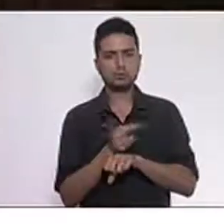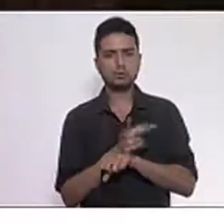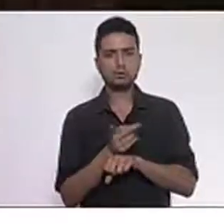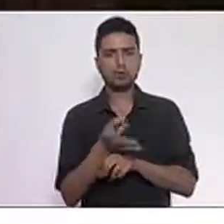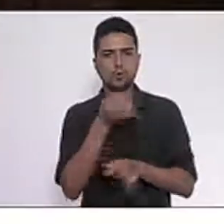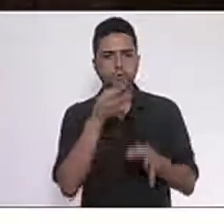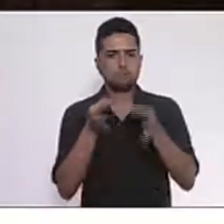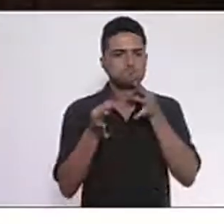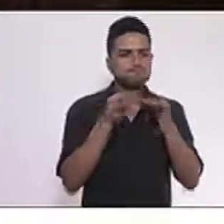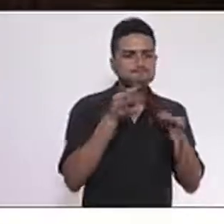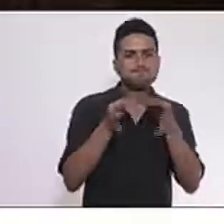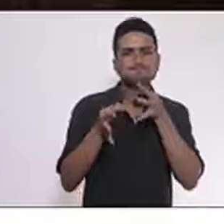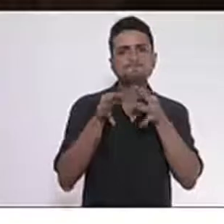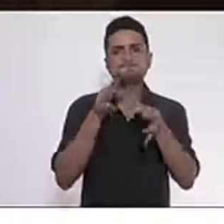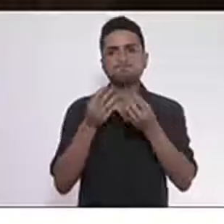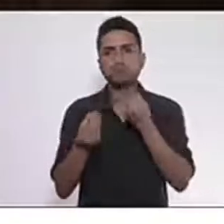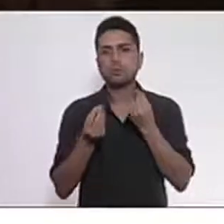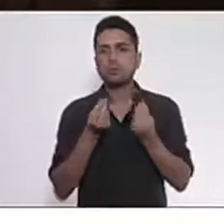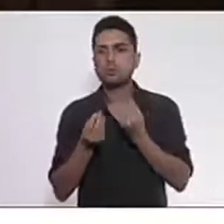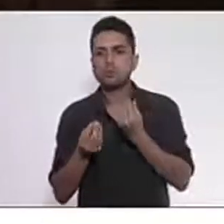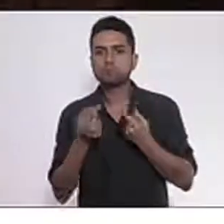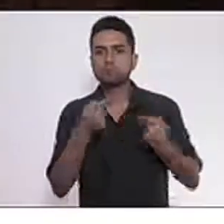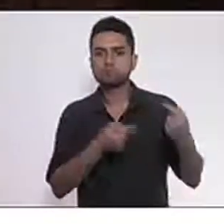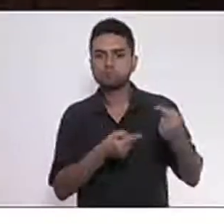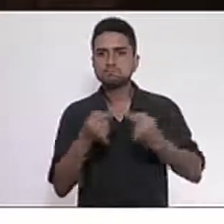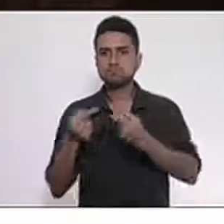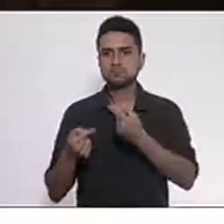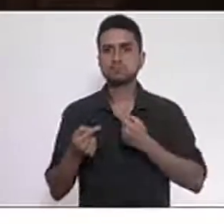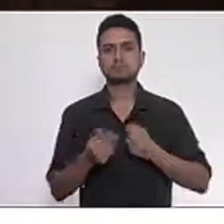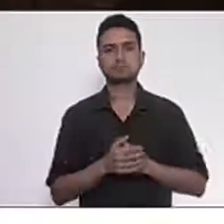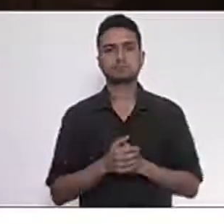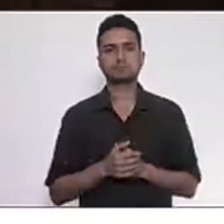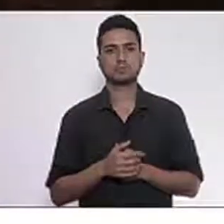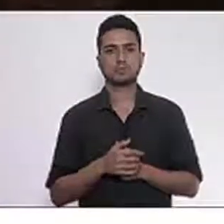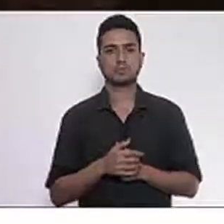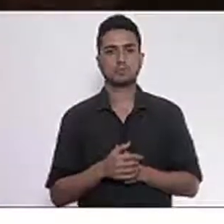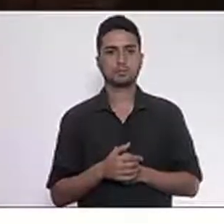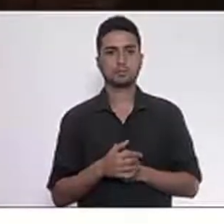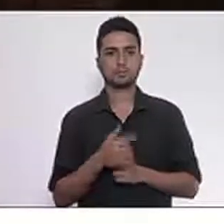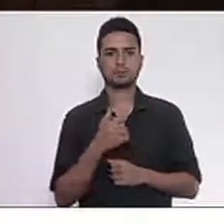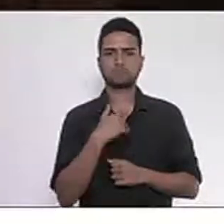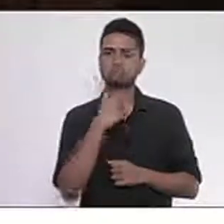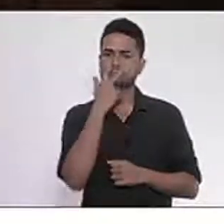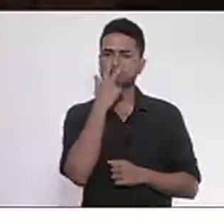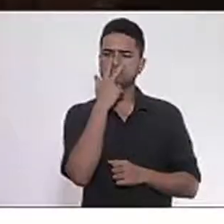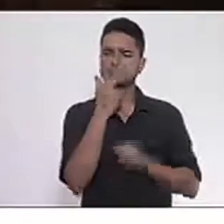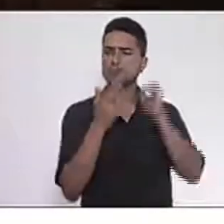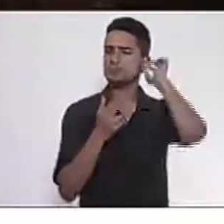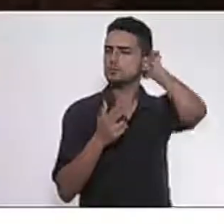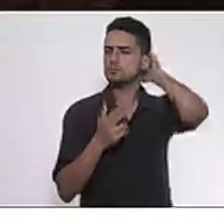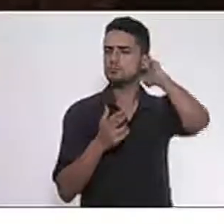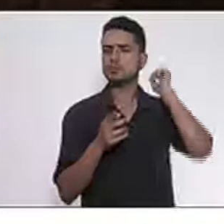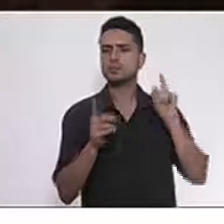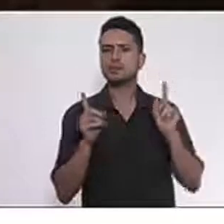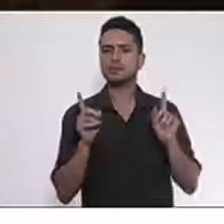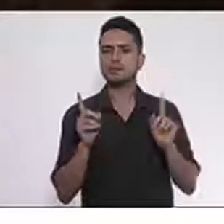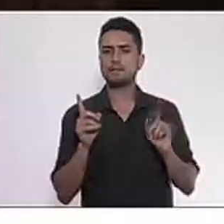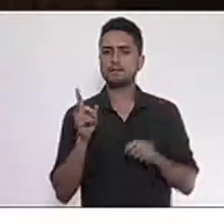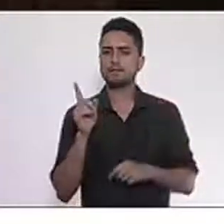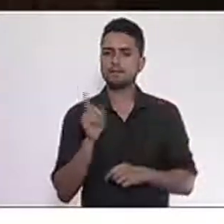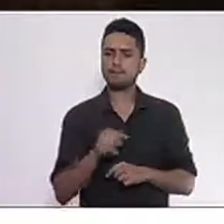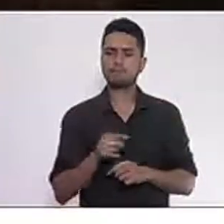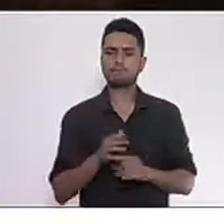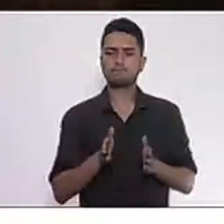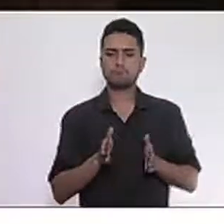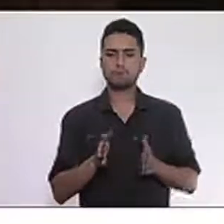sobre essa questão. E me parece, inclusive, um caminho para outra bomba de retardo